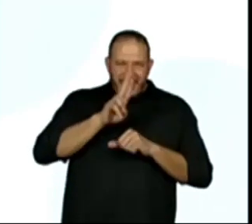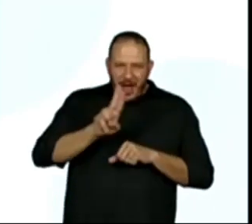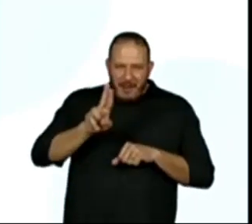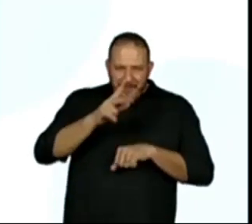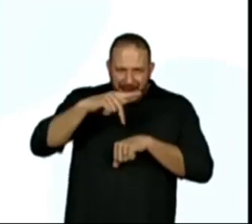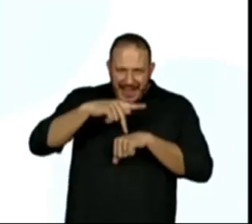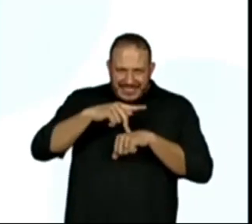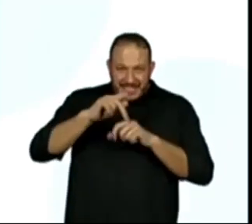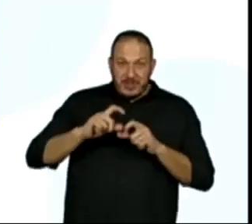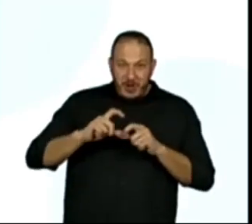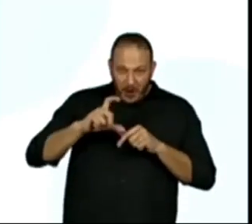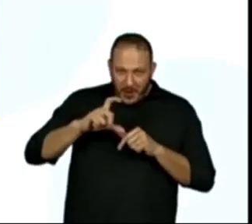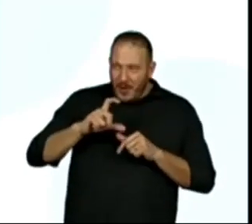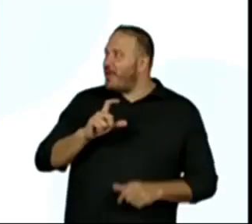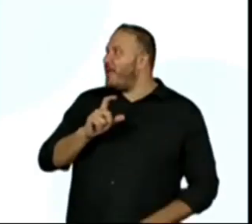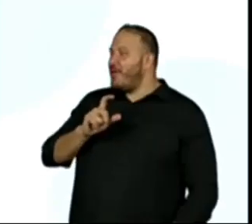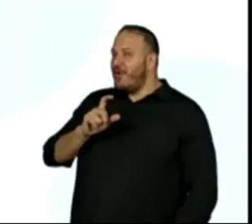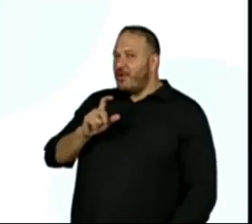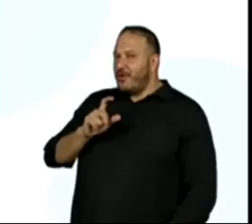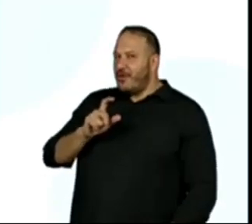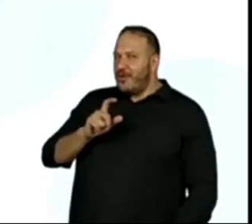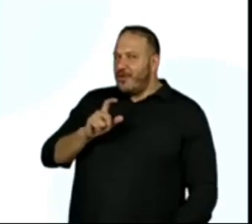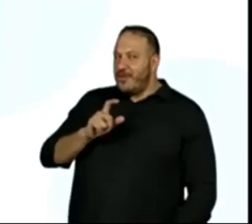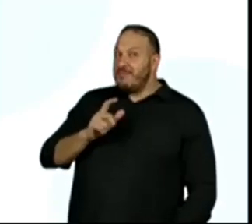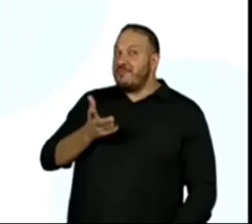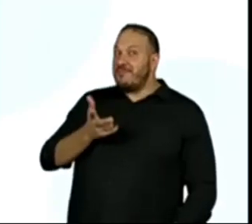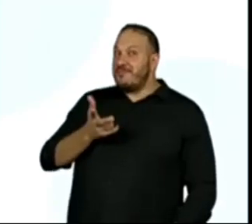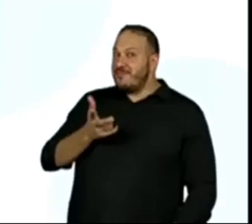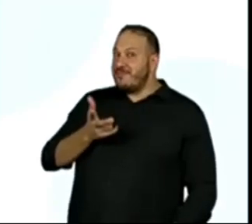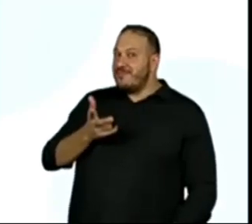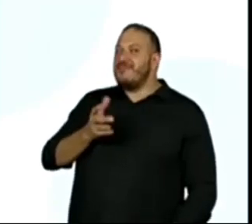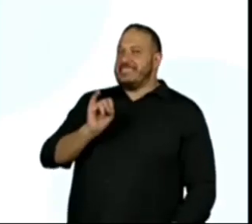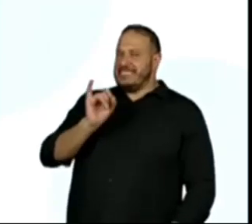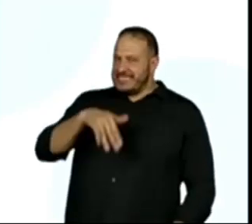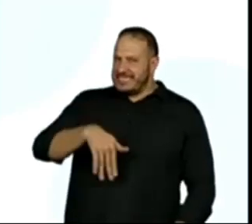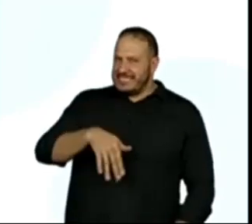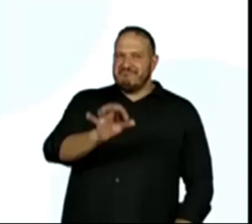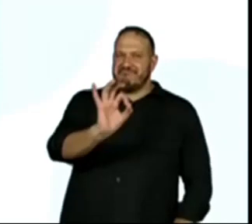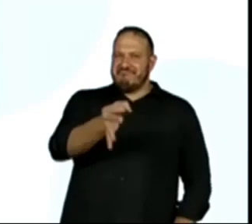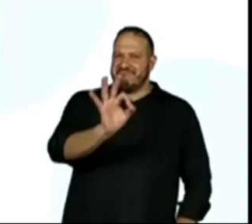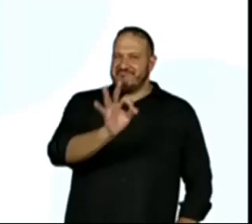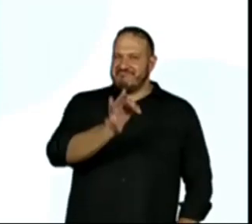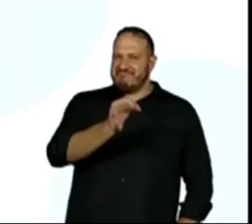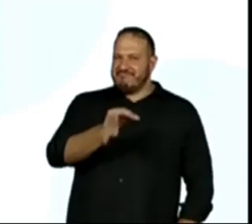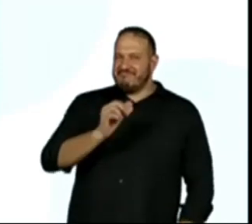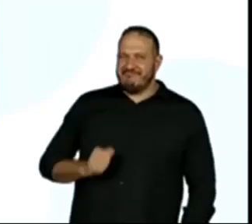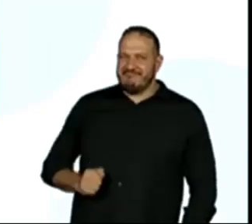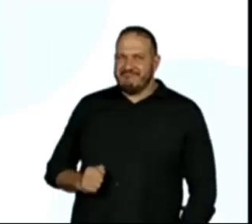maiúsculas do nosso texto? E aí? Sim. Muito bom.